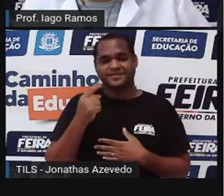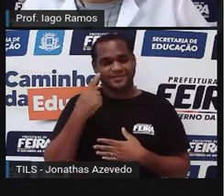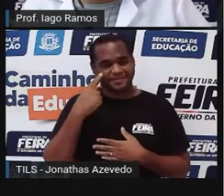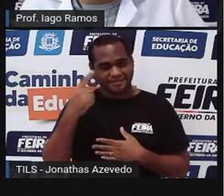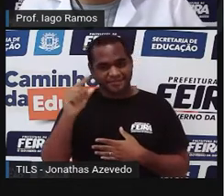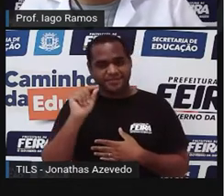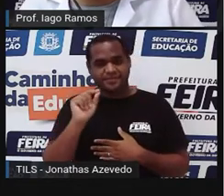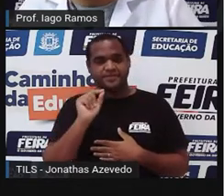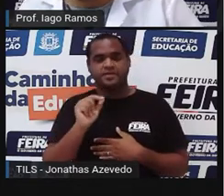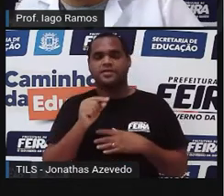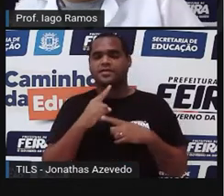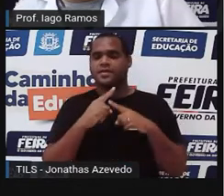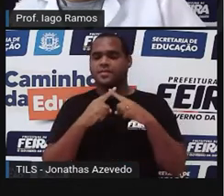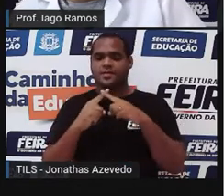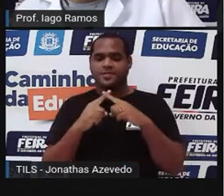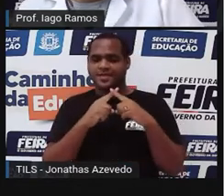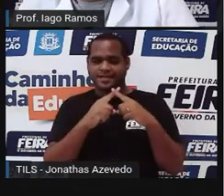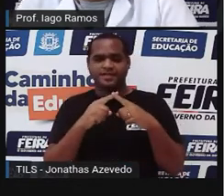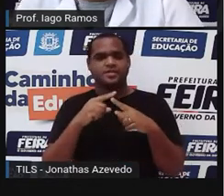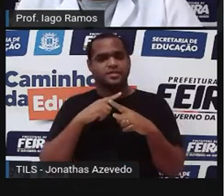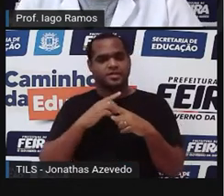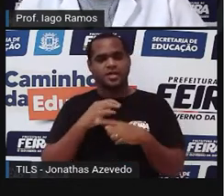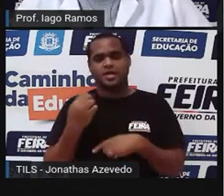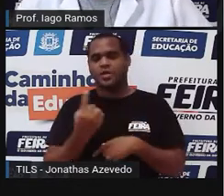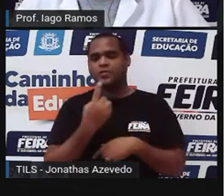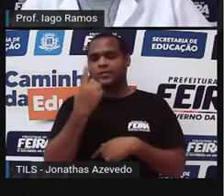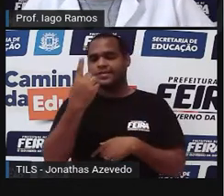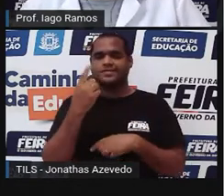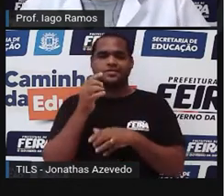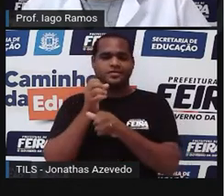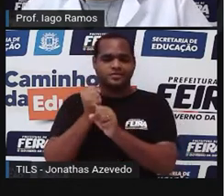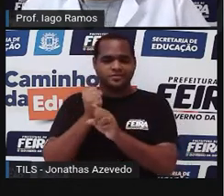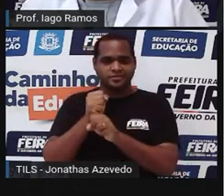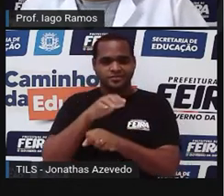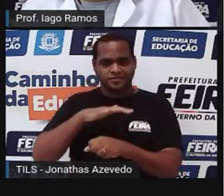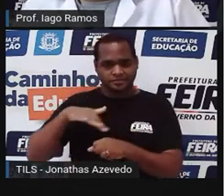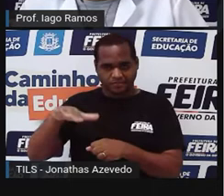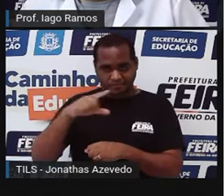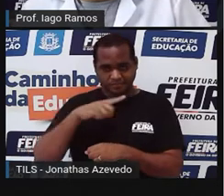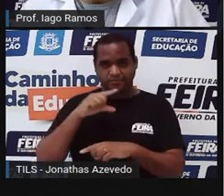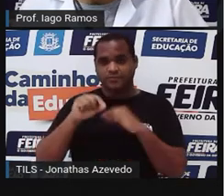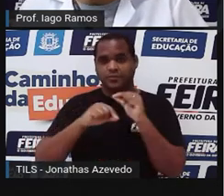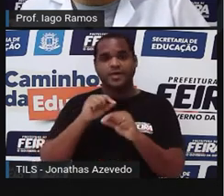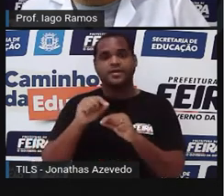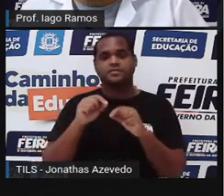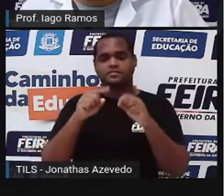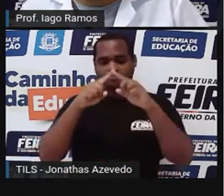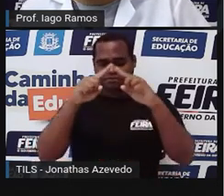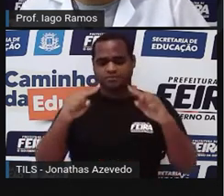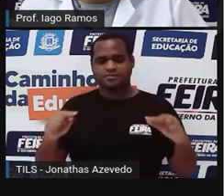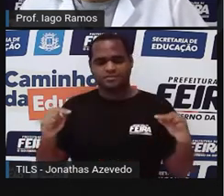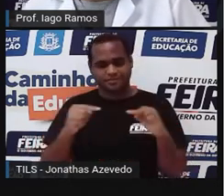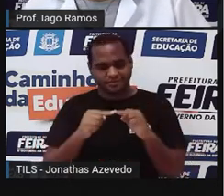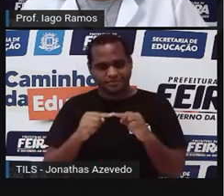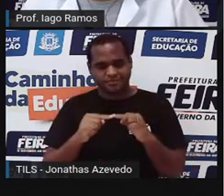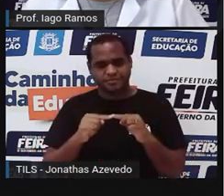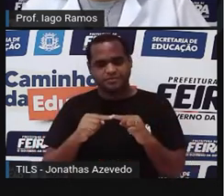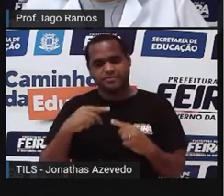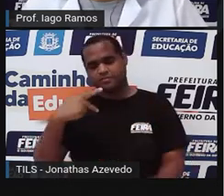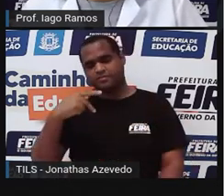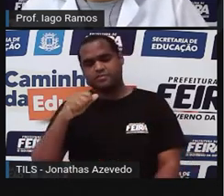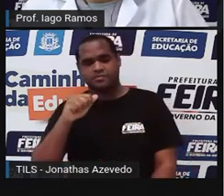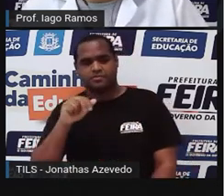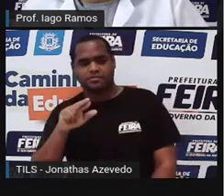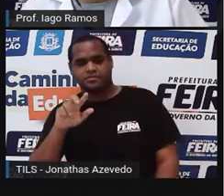multiplicar comprimento por altura, a área é do triângulo ou do